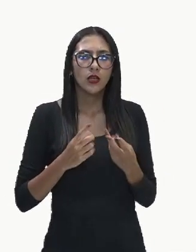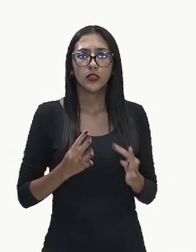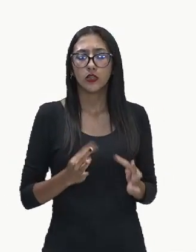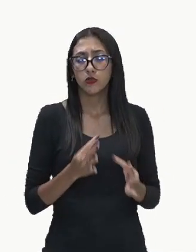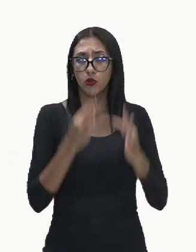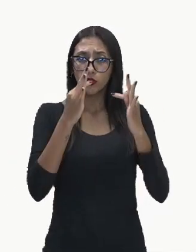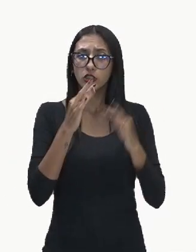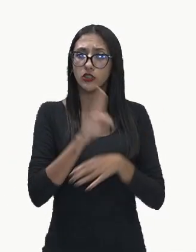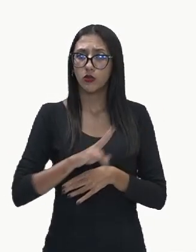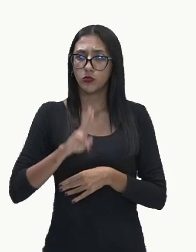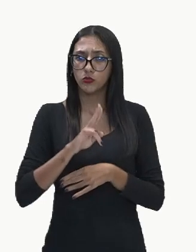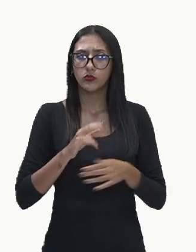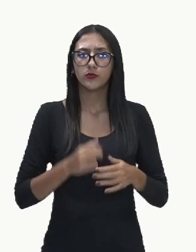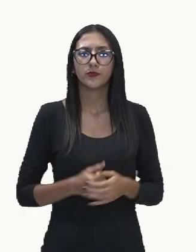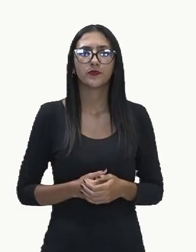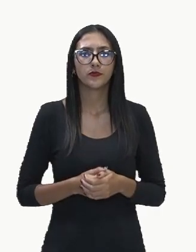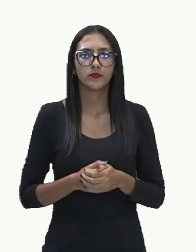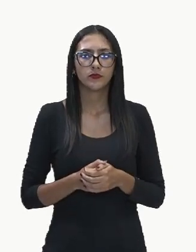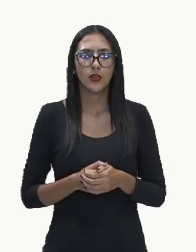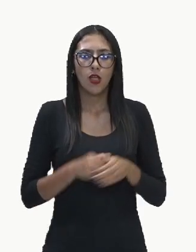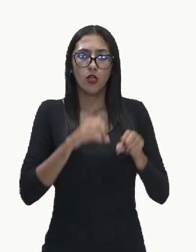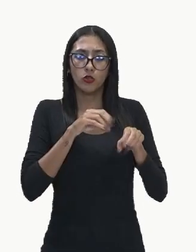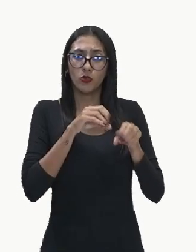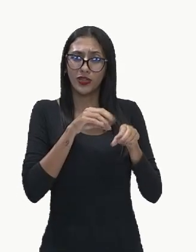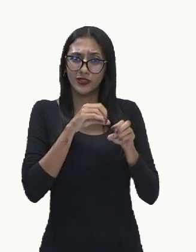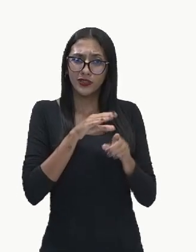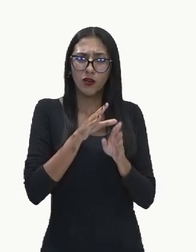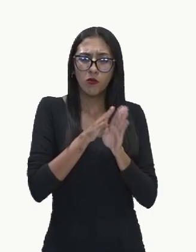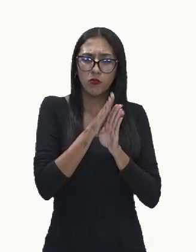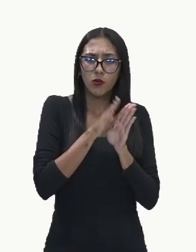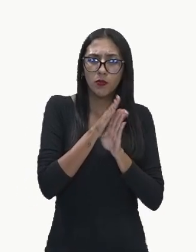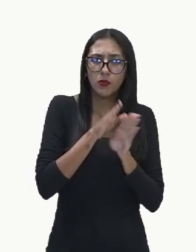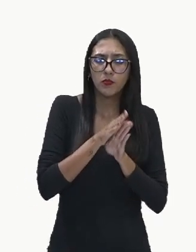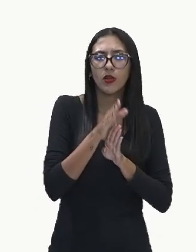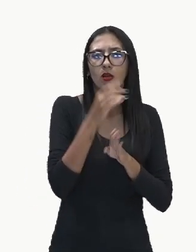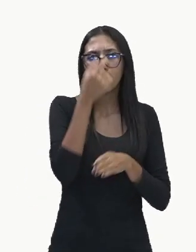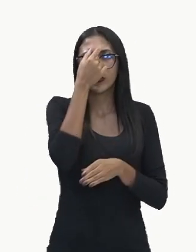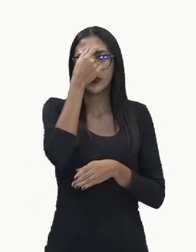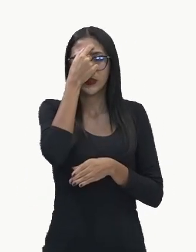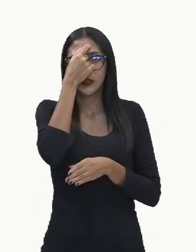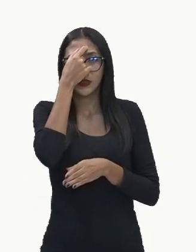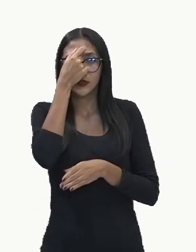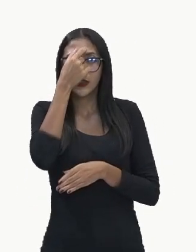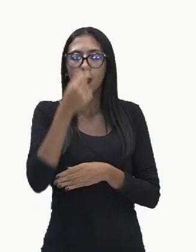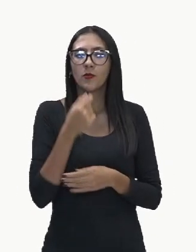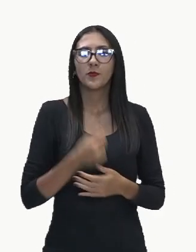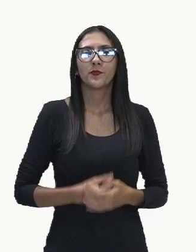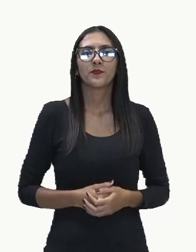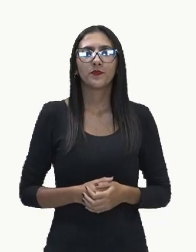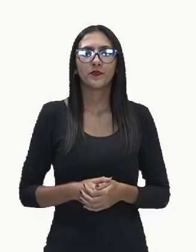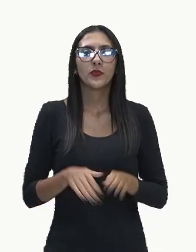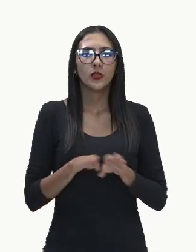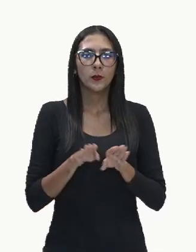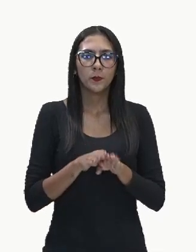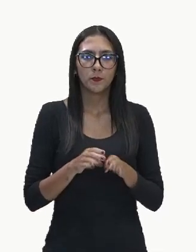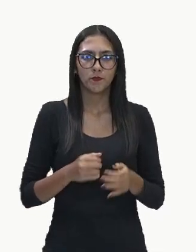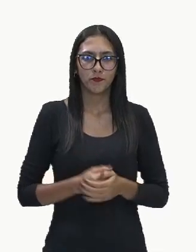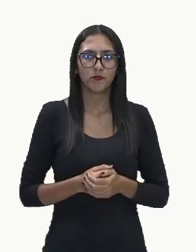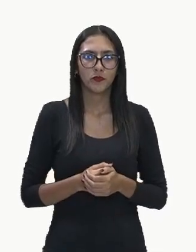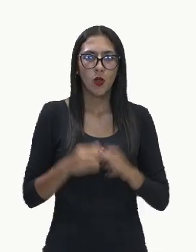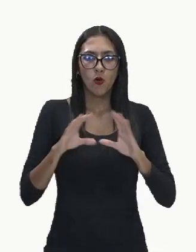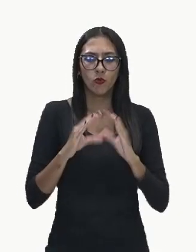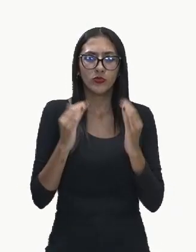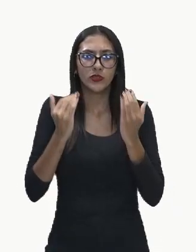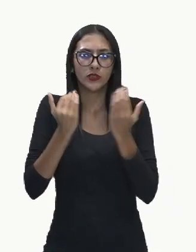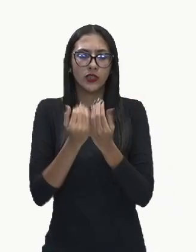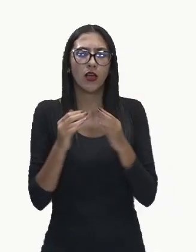de destinação corretas educação ambiental e conscientização das pessoas sobre o problema participação comunitária e